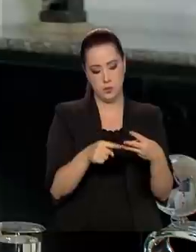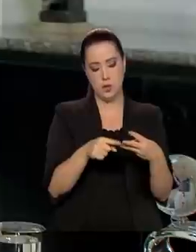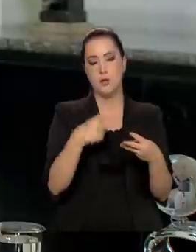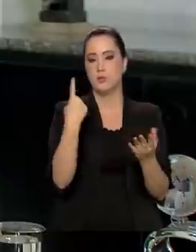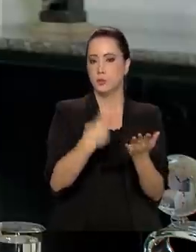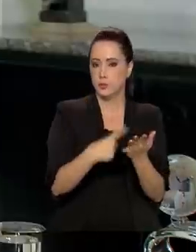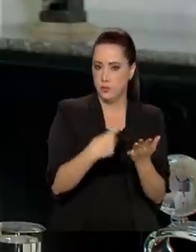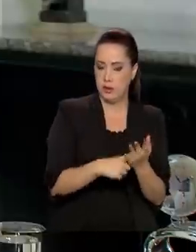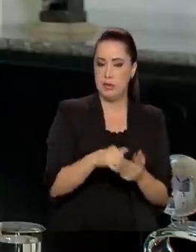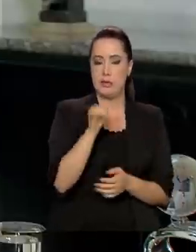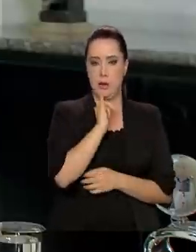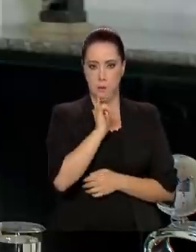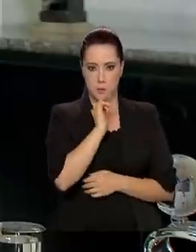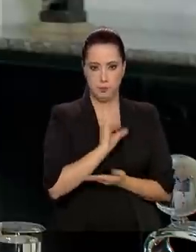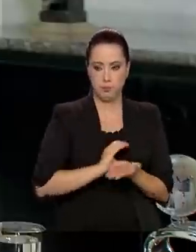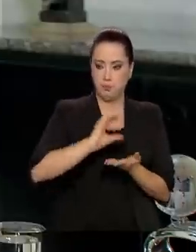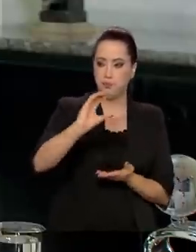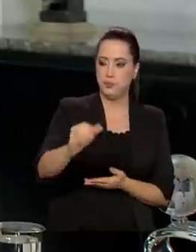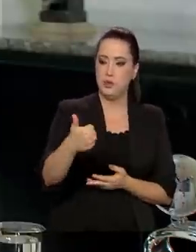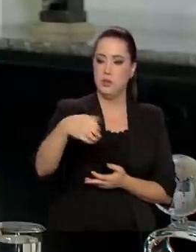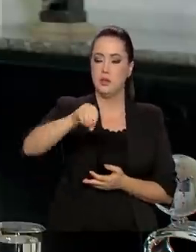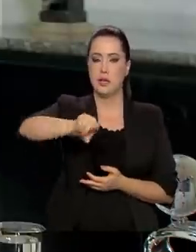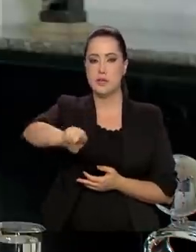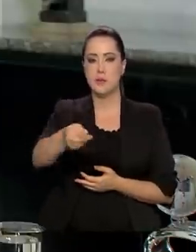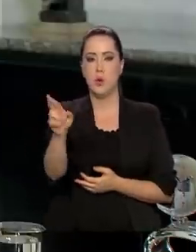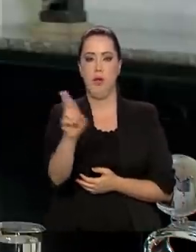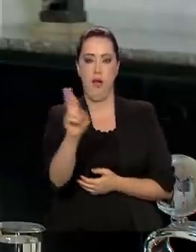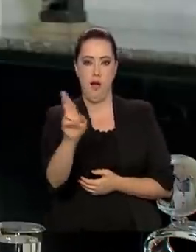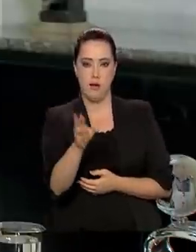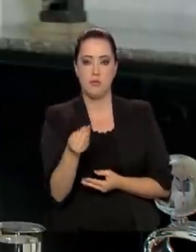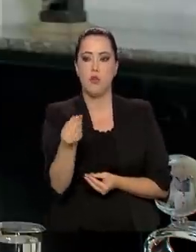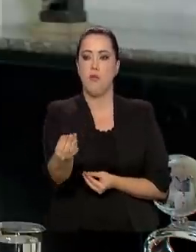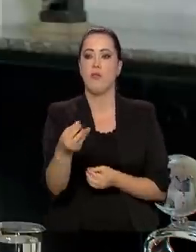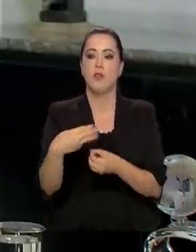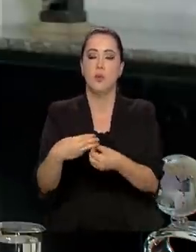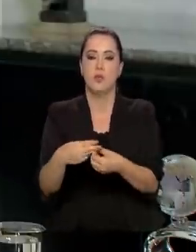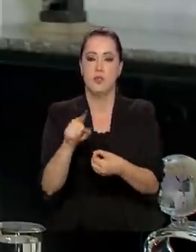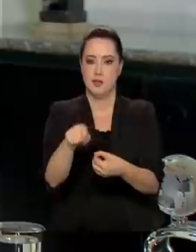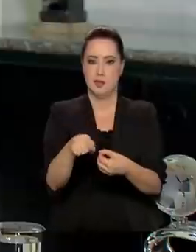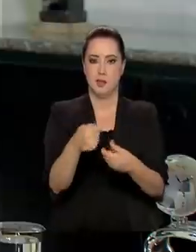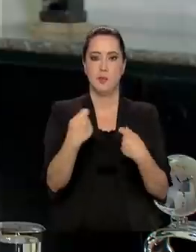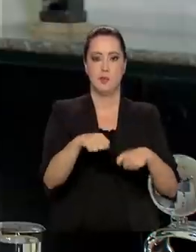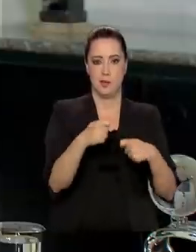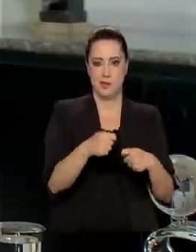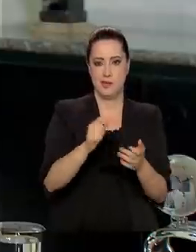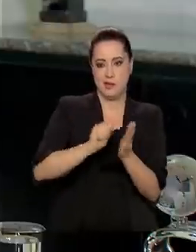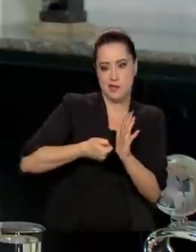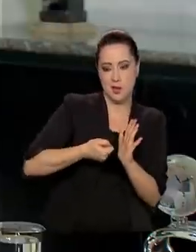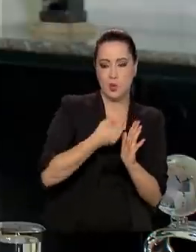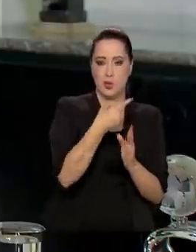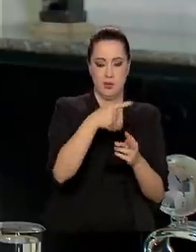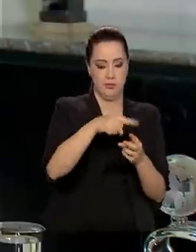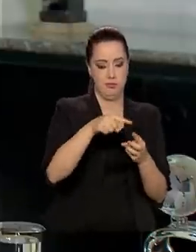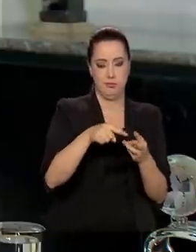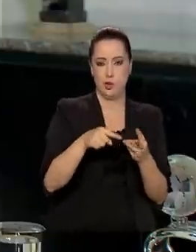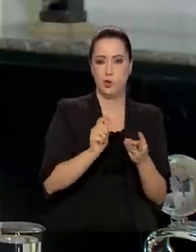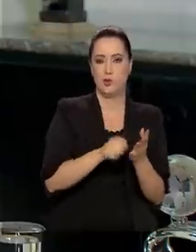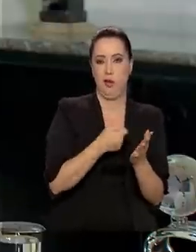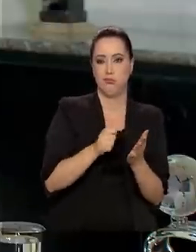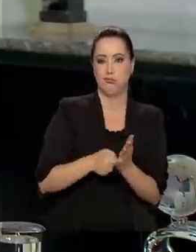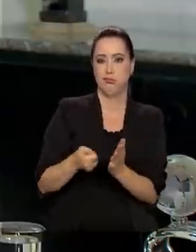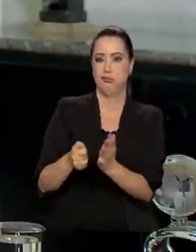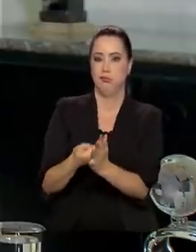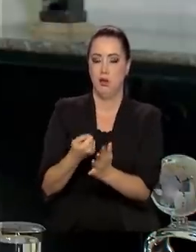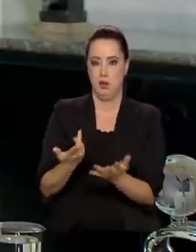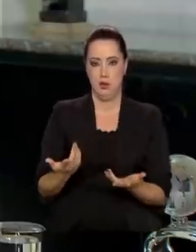10 mil reais para o município, ele vai pactuado entre o Ministério, o CONAS e o CONASEMES. Se nós vamos mandar um